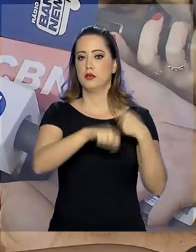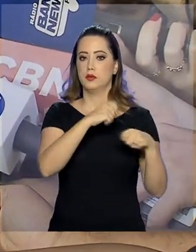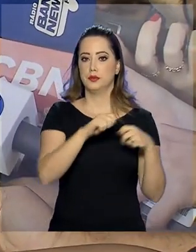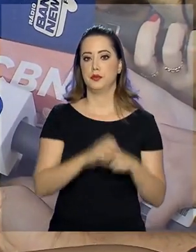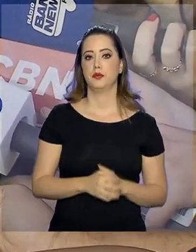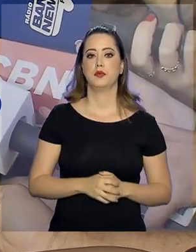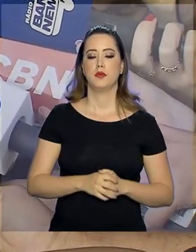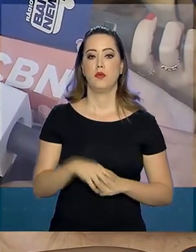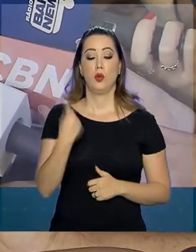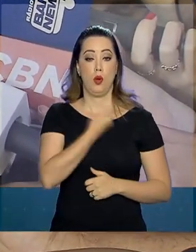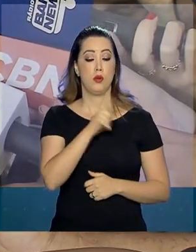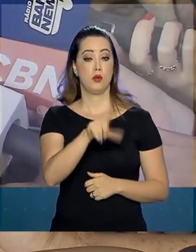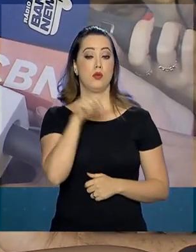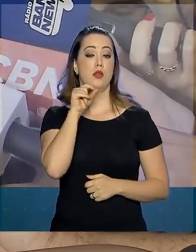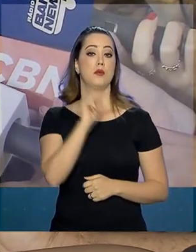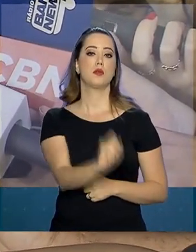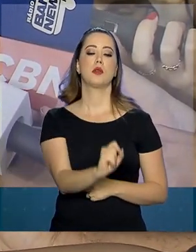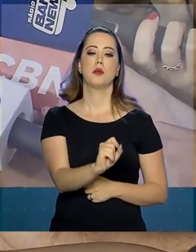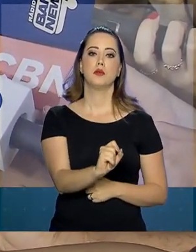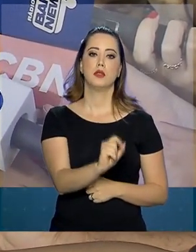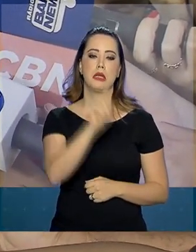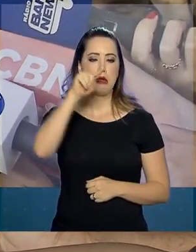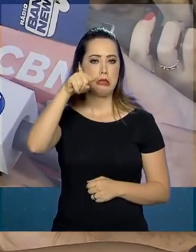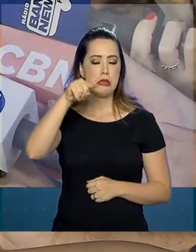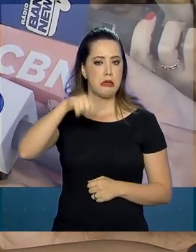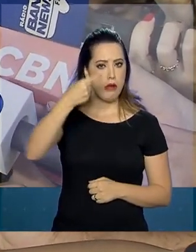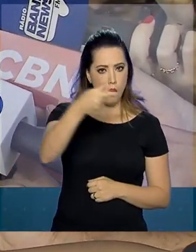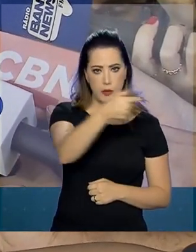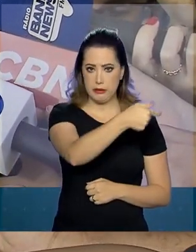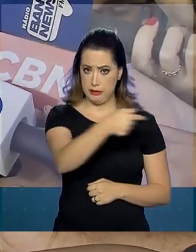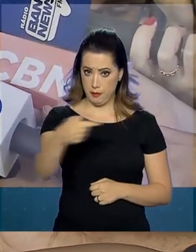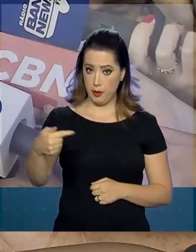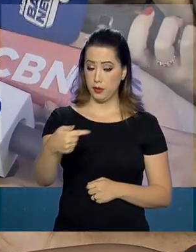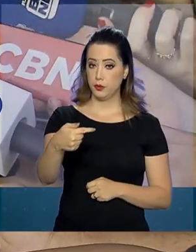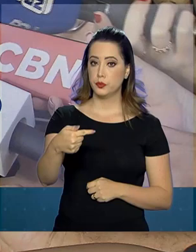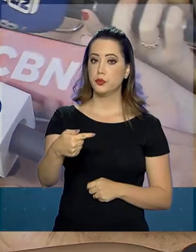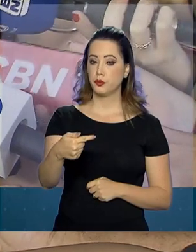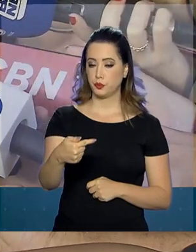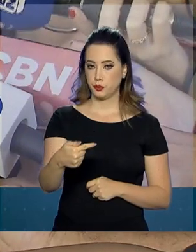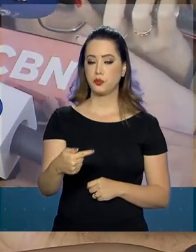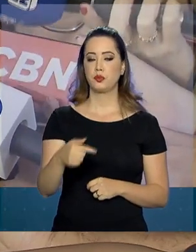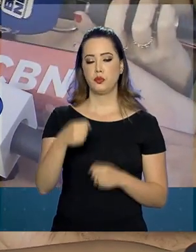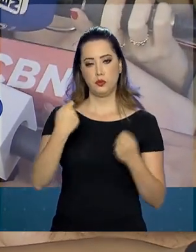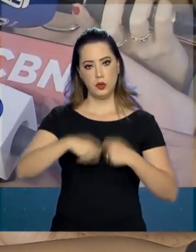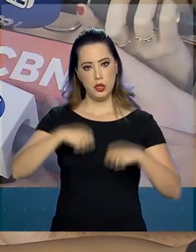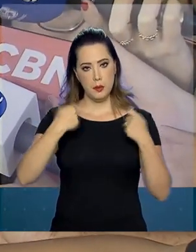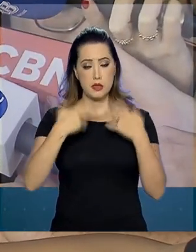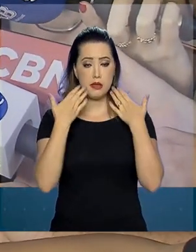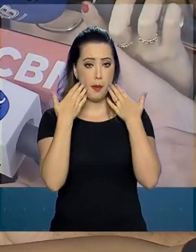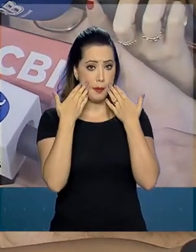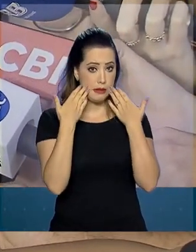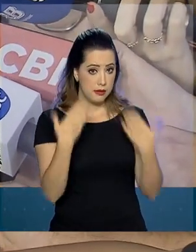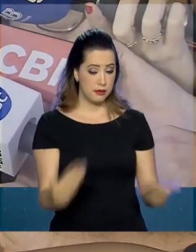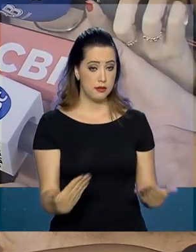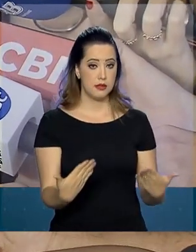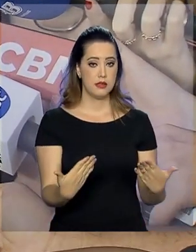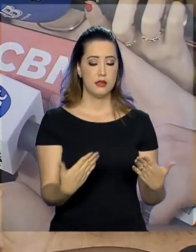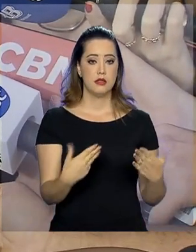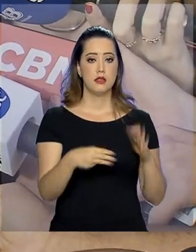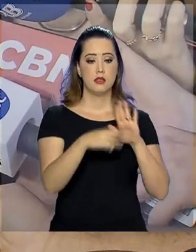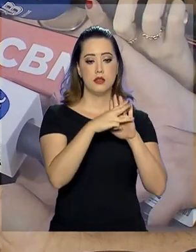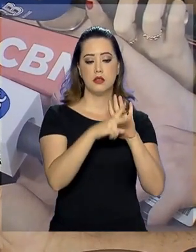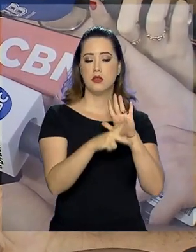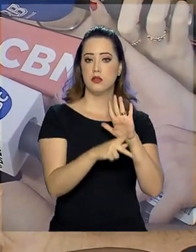tomamos a decisão de que na semana próxima vai ser feita a apresentação da medida